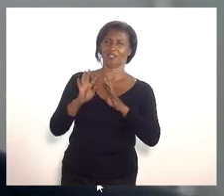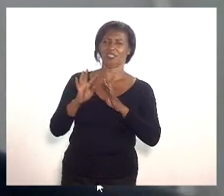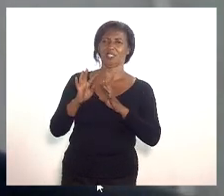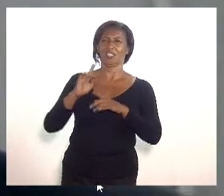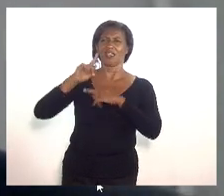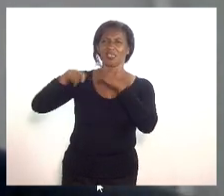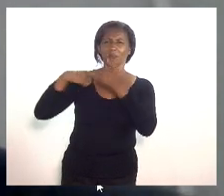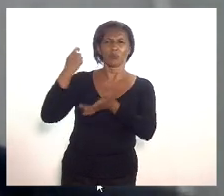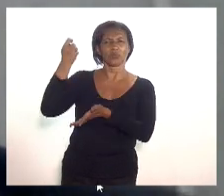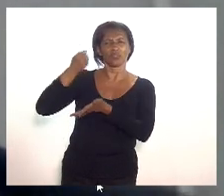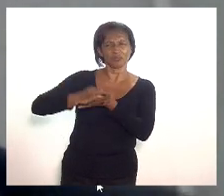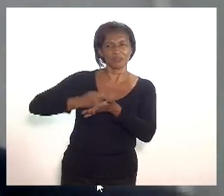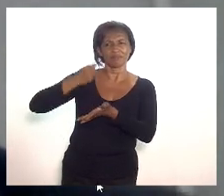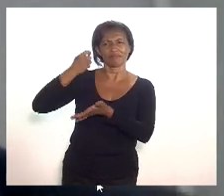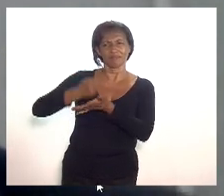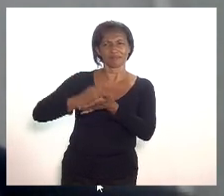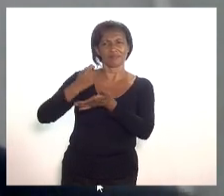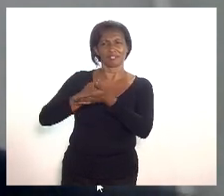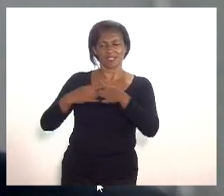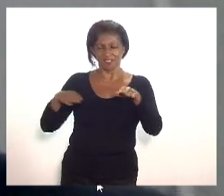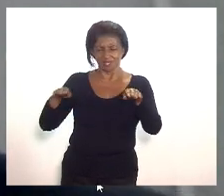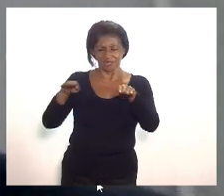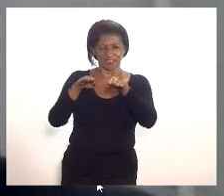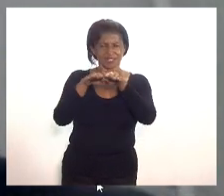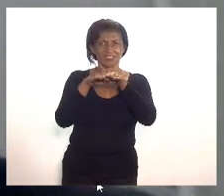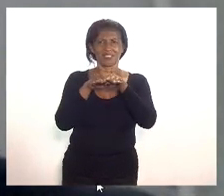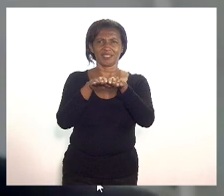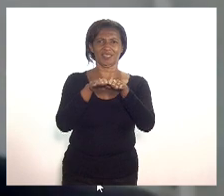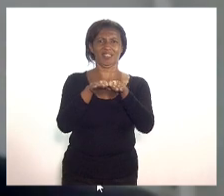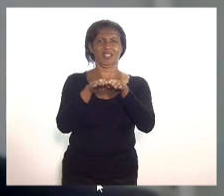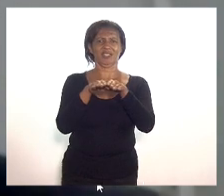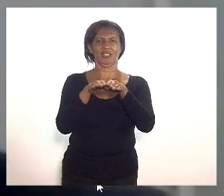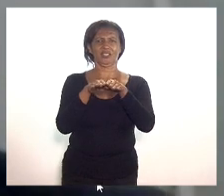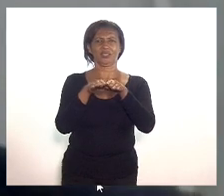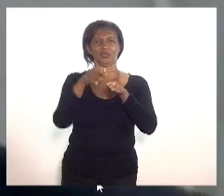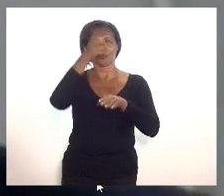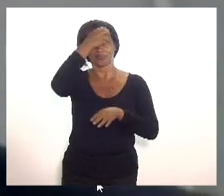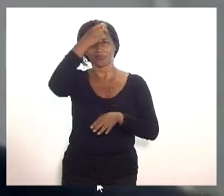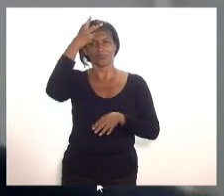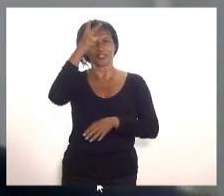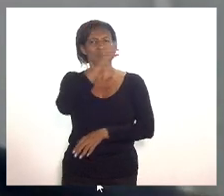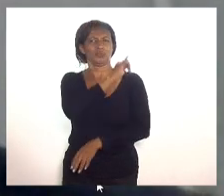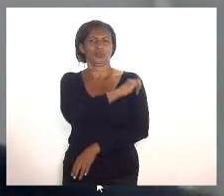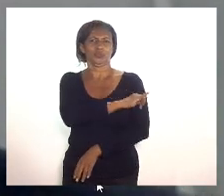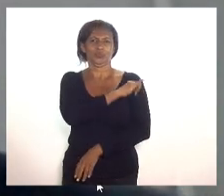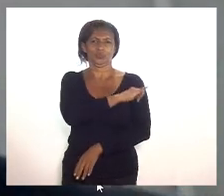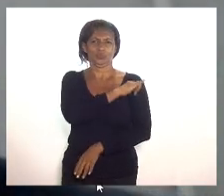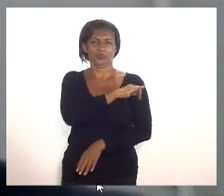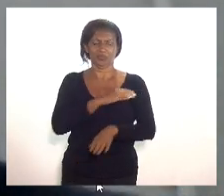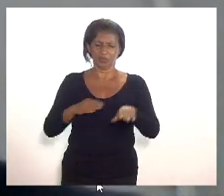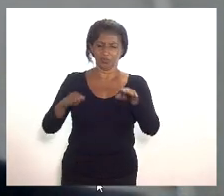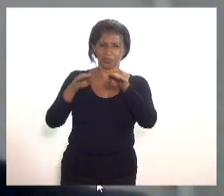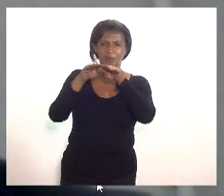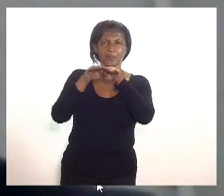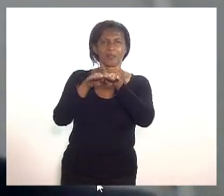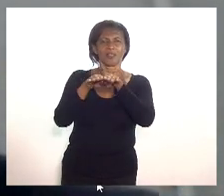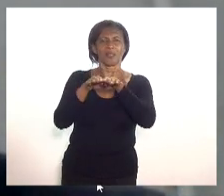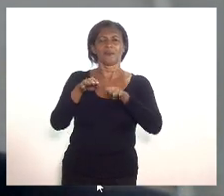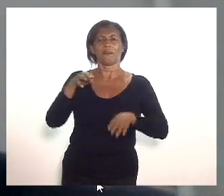de alinhamento com a prefeitura do Rio de Janeiro de um alinhamento com a prefeitura de Maricá